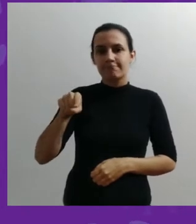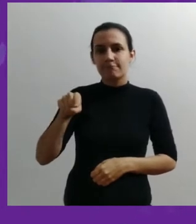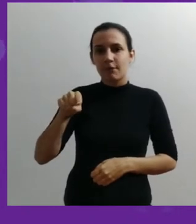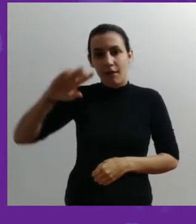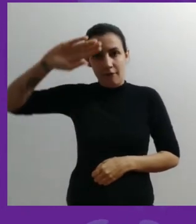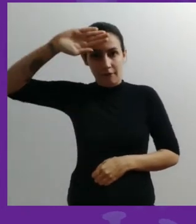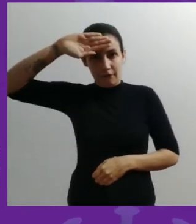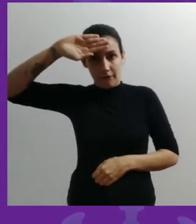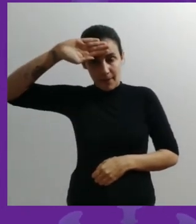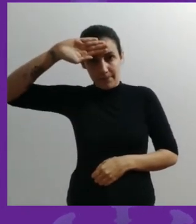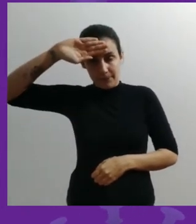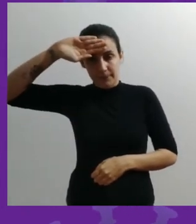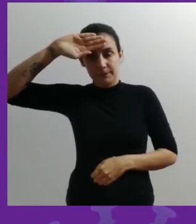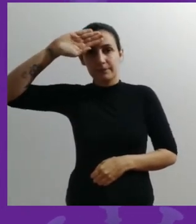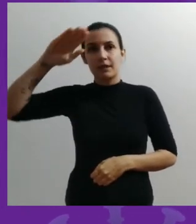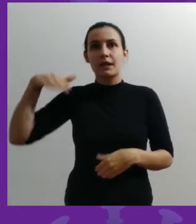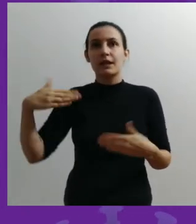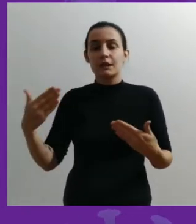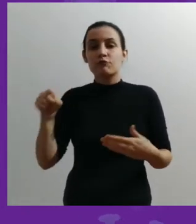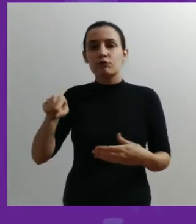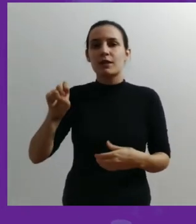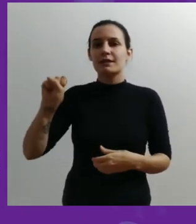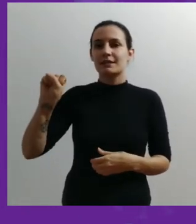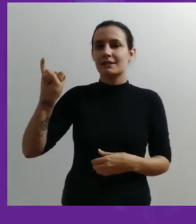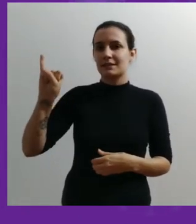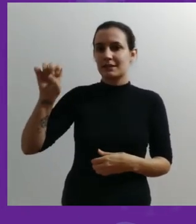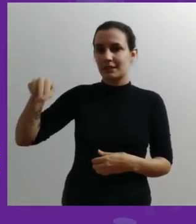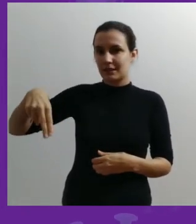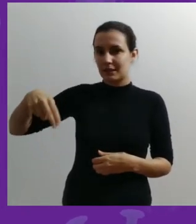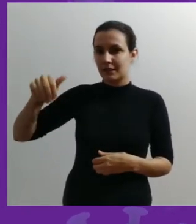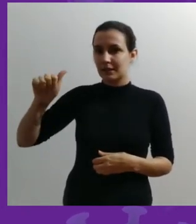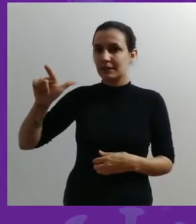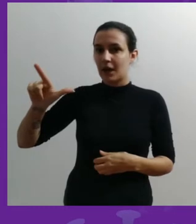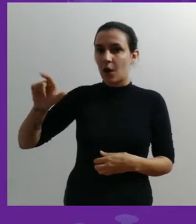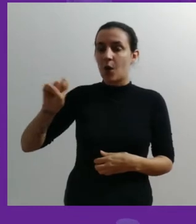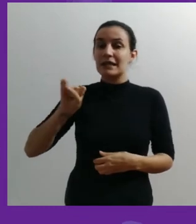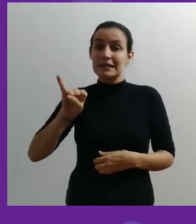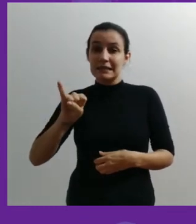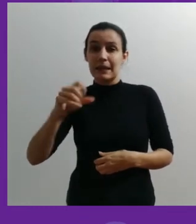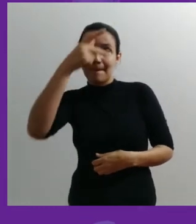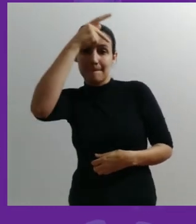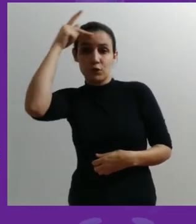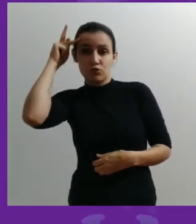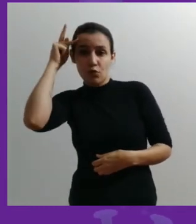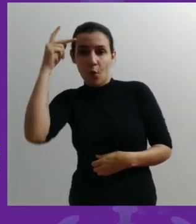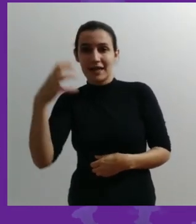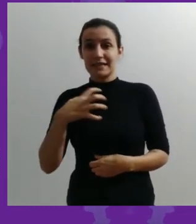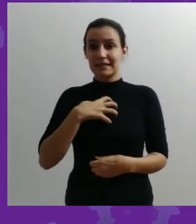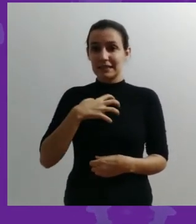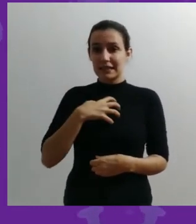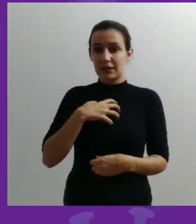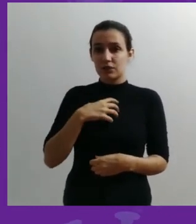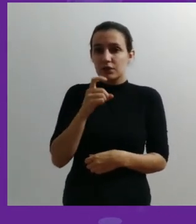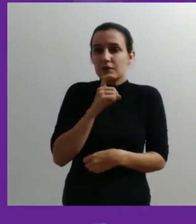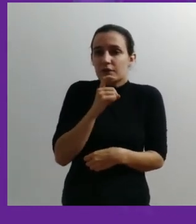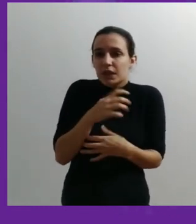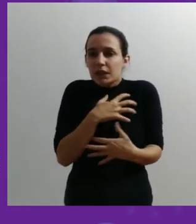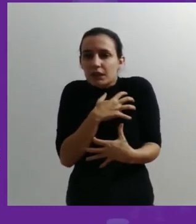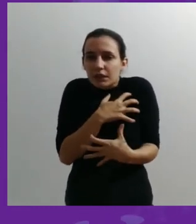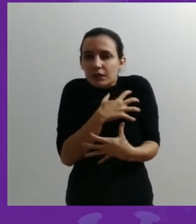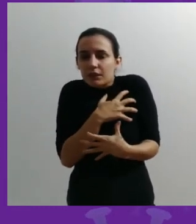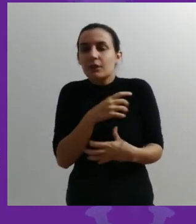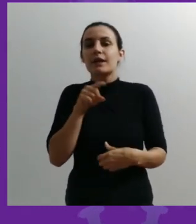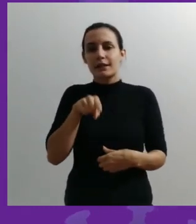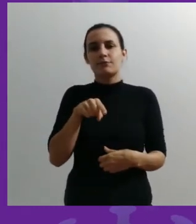graus. Então eu digo, essa pessoa está com febre, é um sinal. Se a pessoa estiver sentindo calafrio por causa da